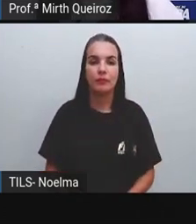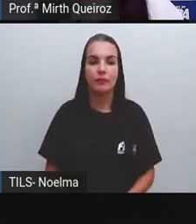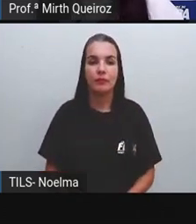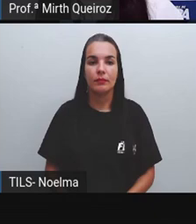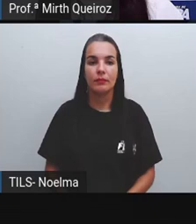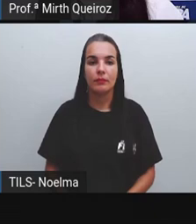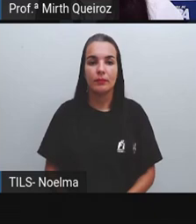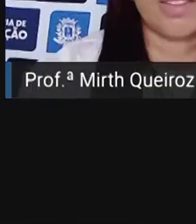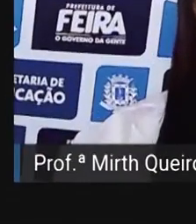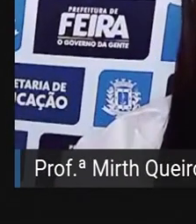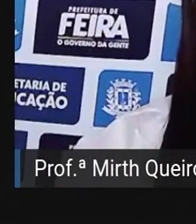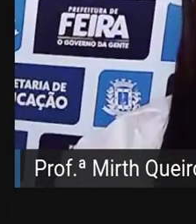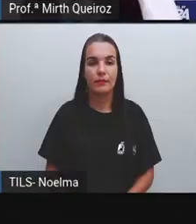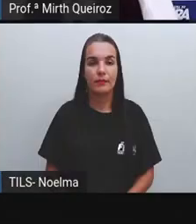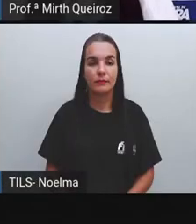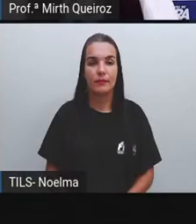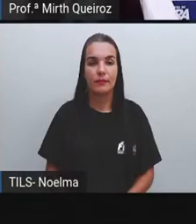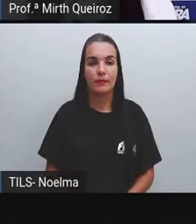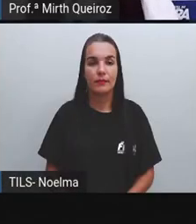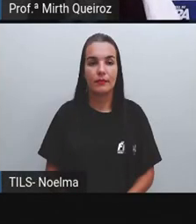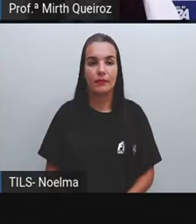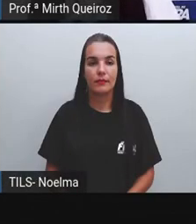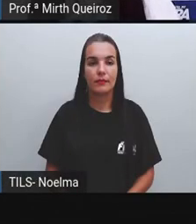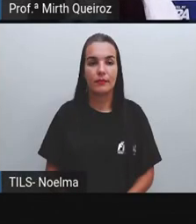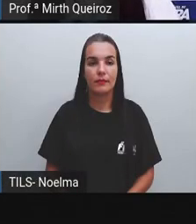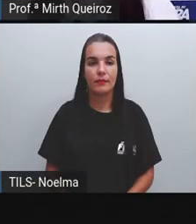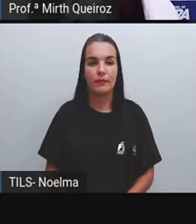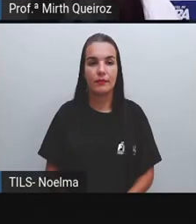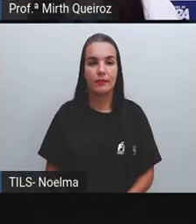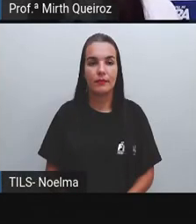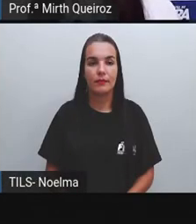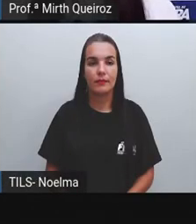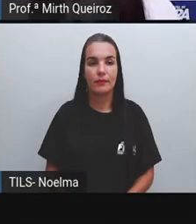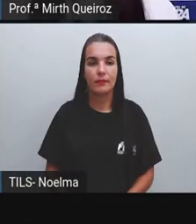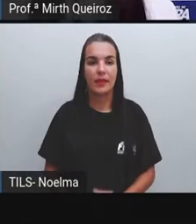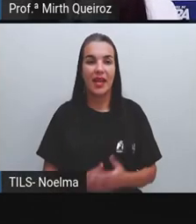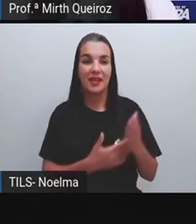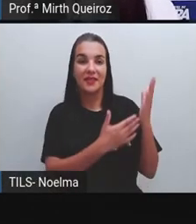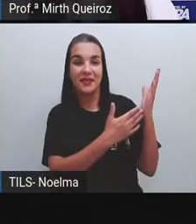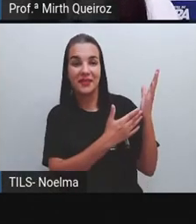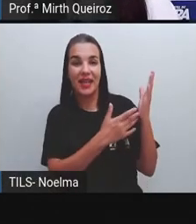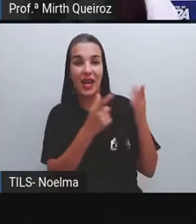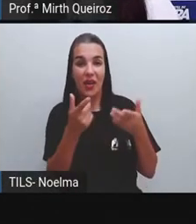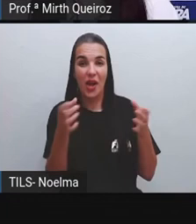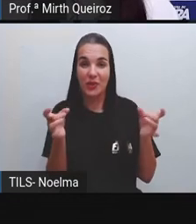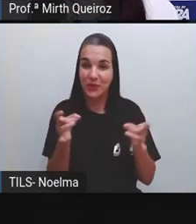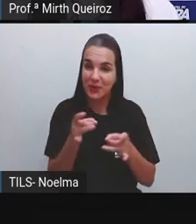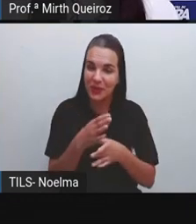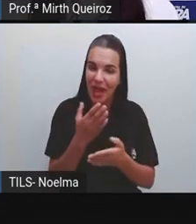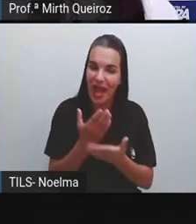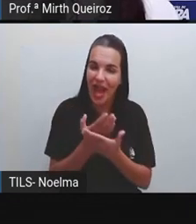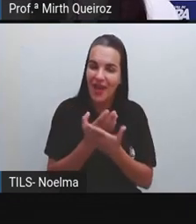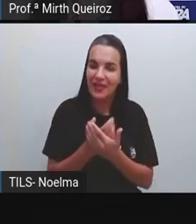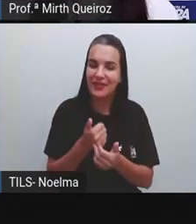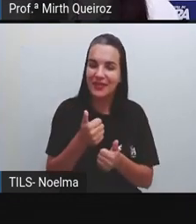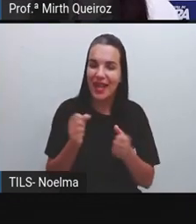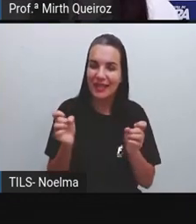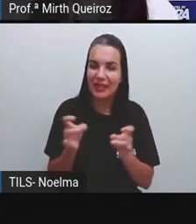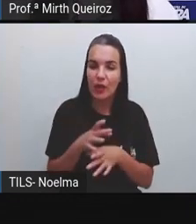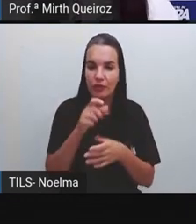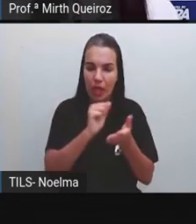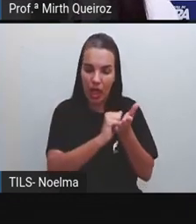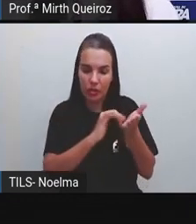a tela, só para vocês verem as referências aí. Mas, nossa aula, ela vai ficando por aqui, pega o seu percurso